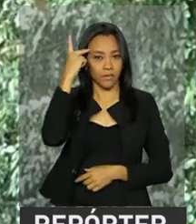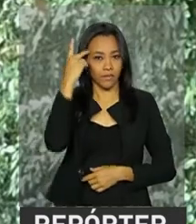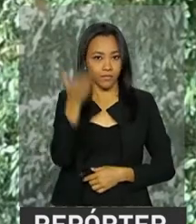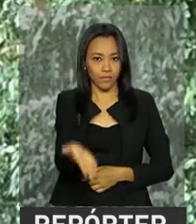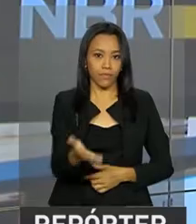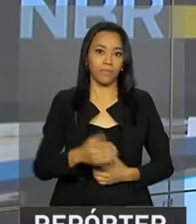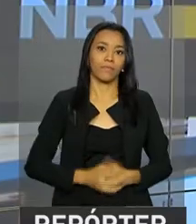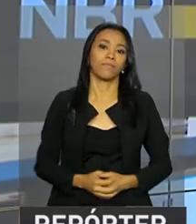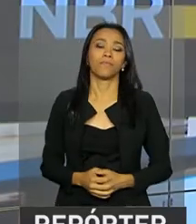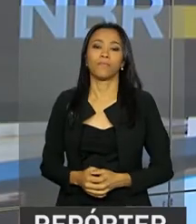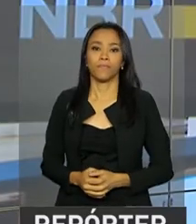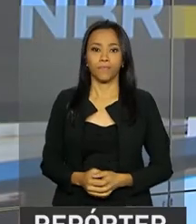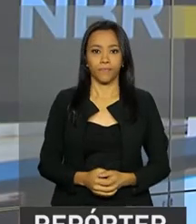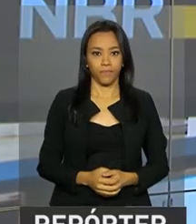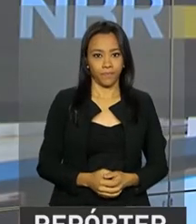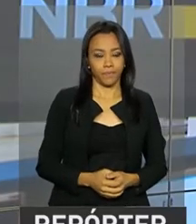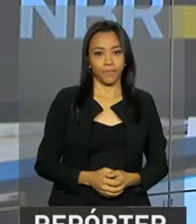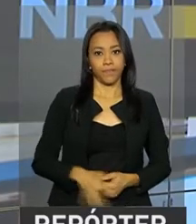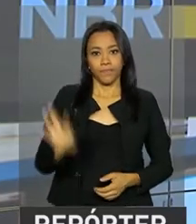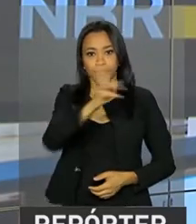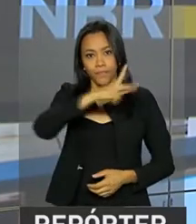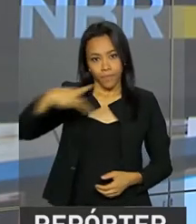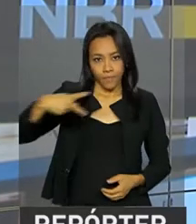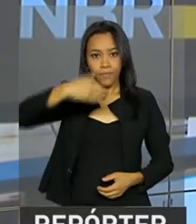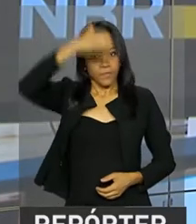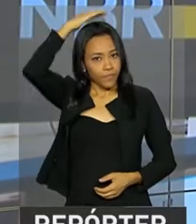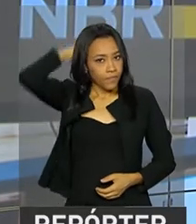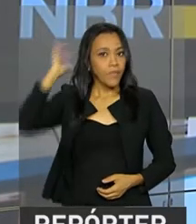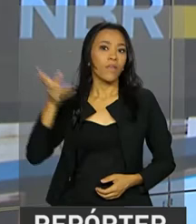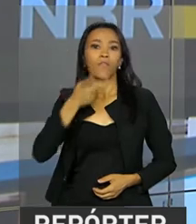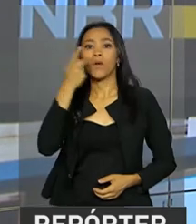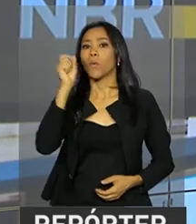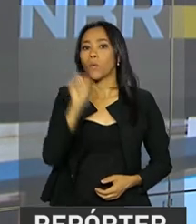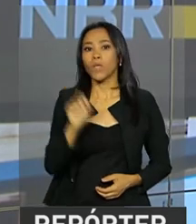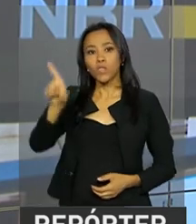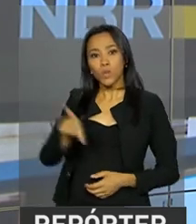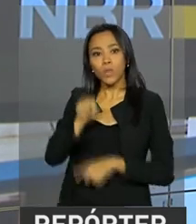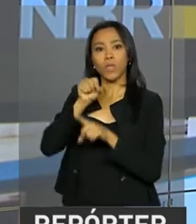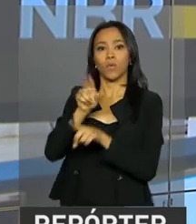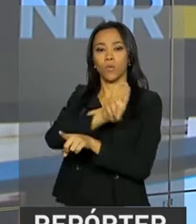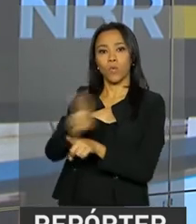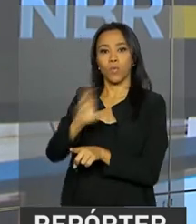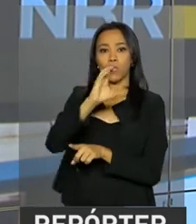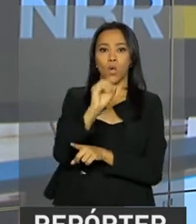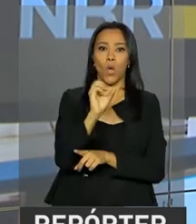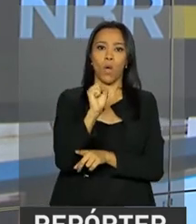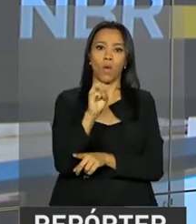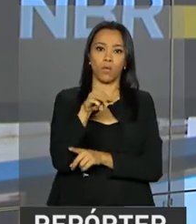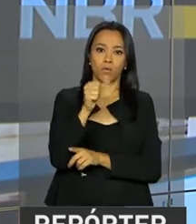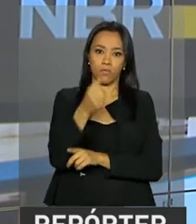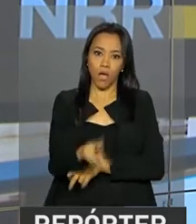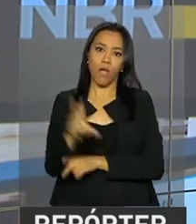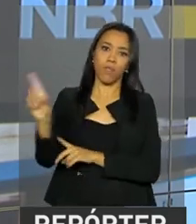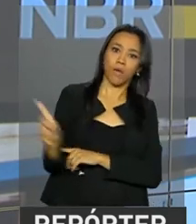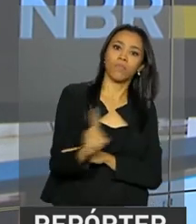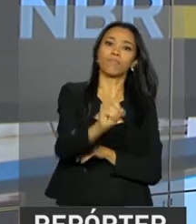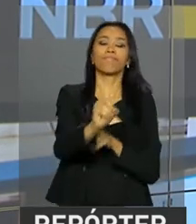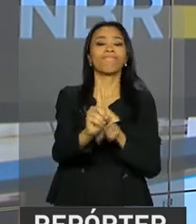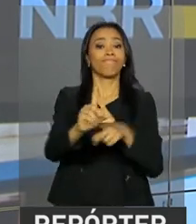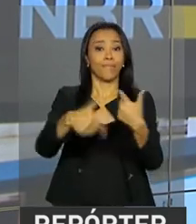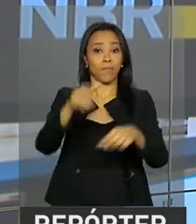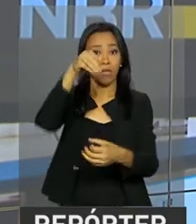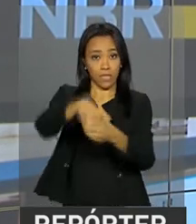Luiz Filho. O presidente Michel Temer confirmou o nome de Osmar Serralho para comandar o Ministério da